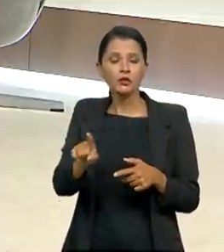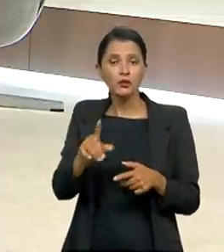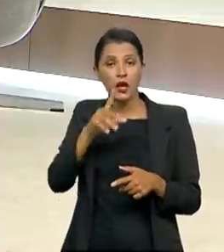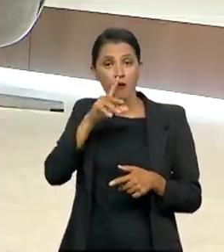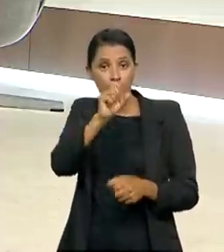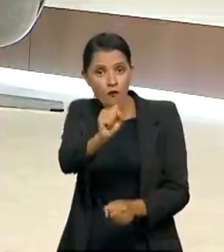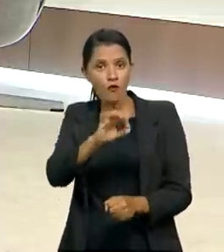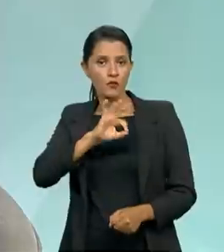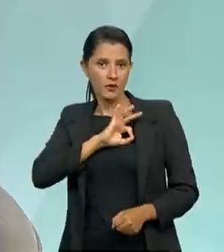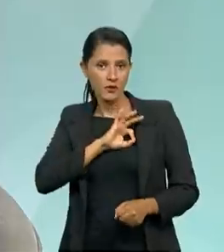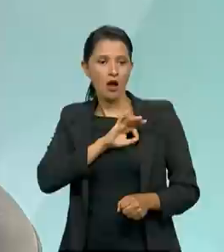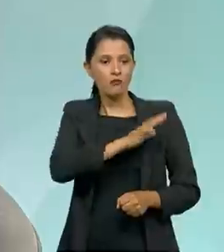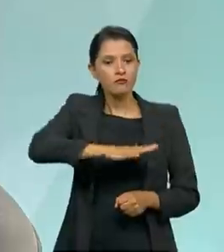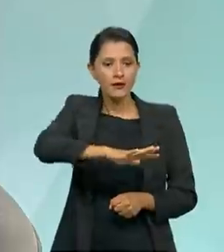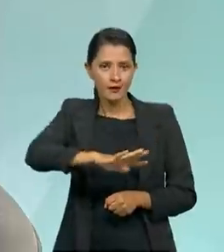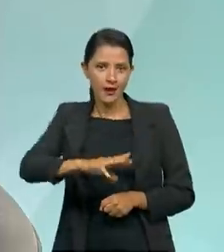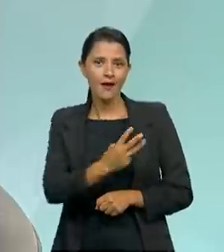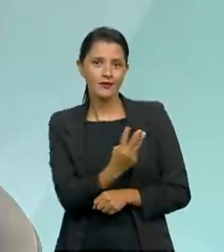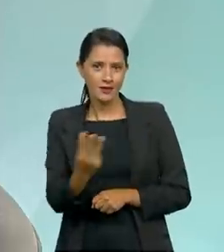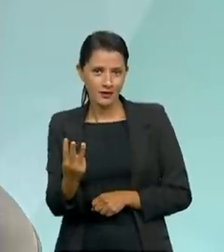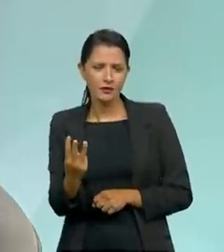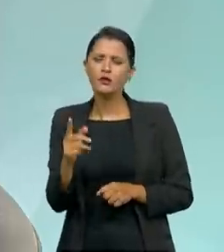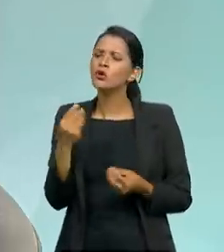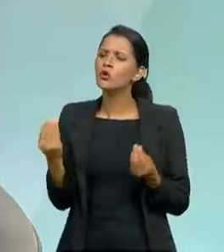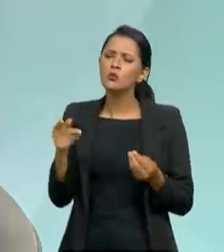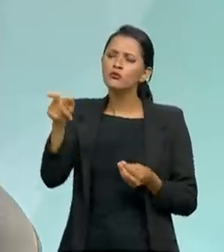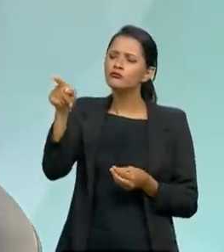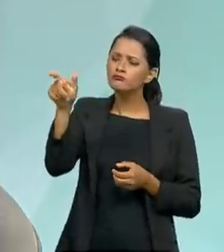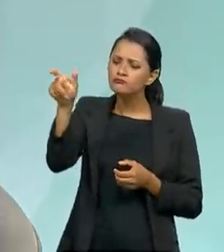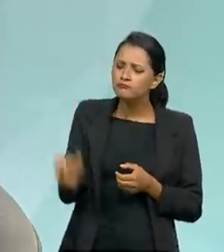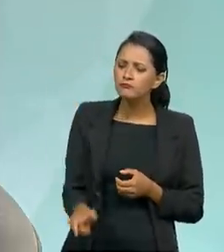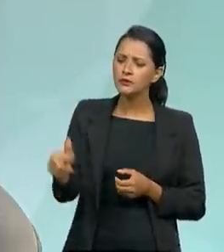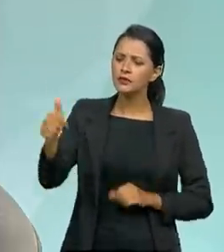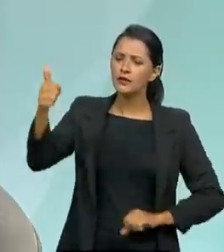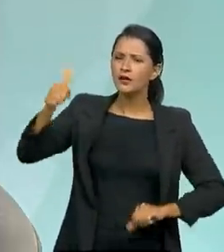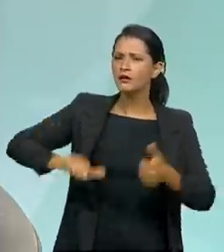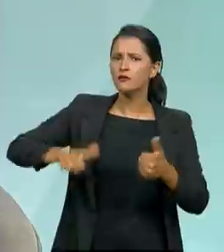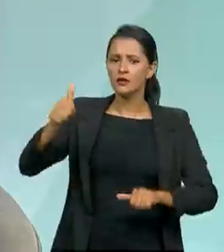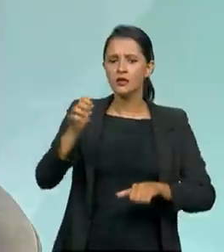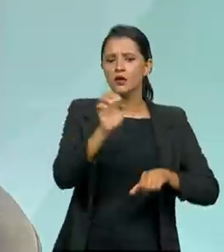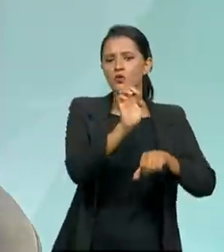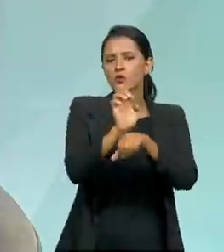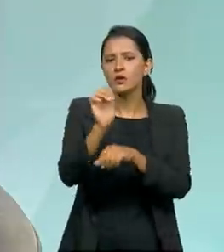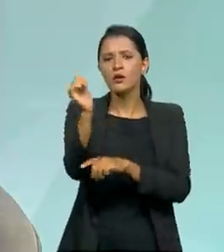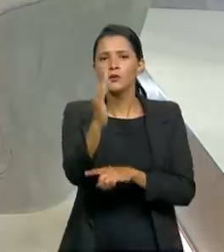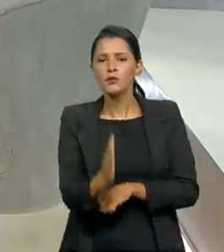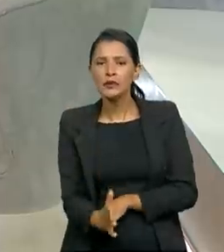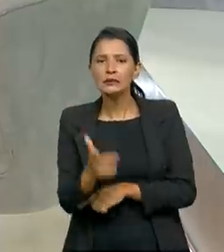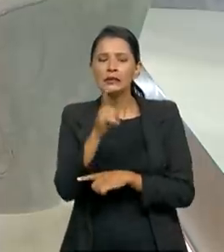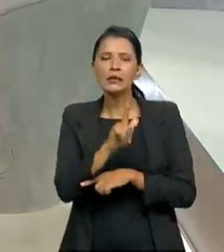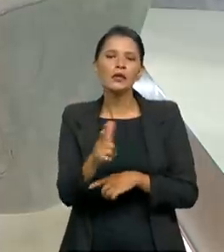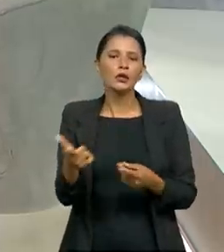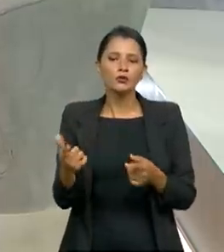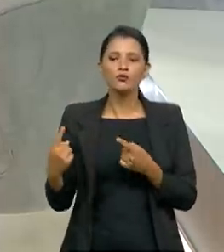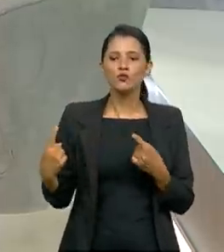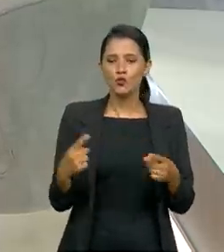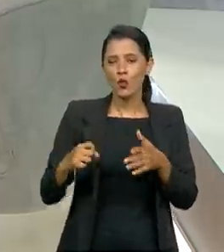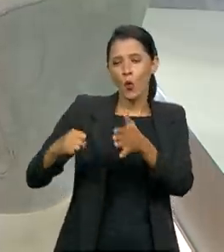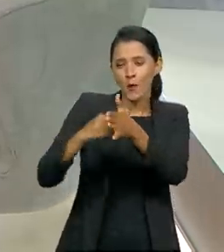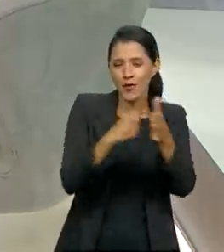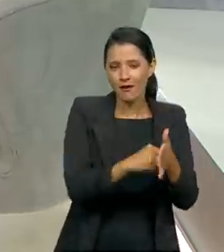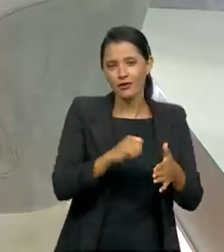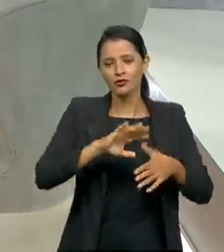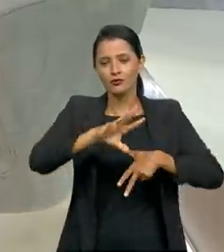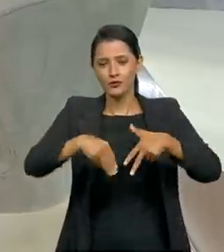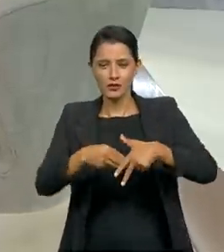policiais nos três níveis. Como é que o senhor avalia o Estado brasileiro no combate à corrupção? Olha,